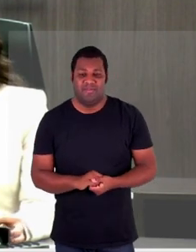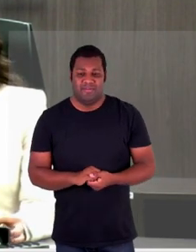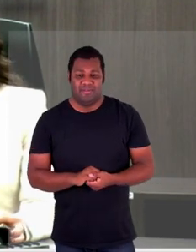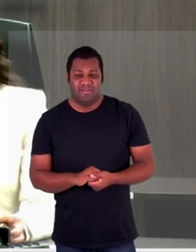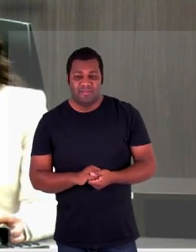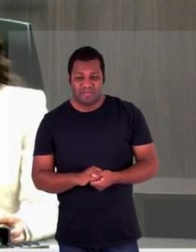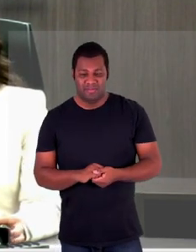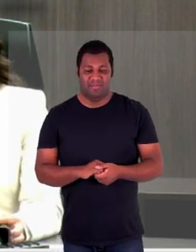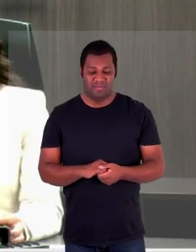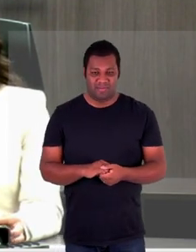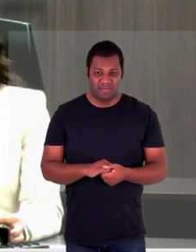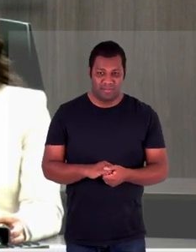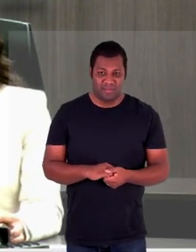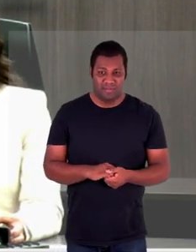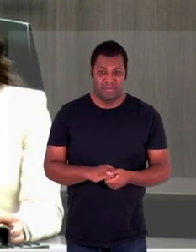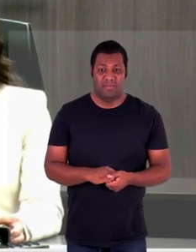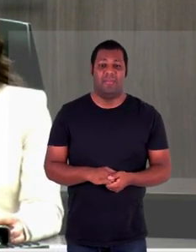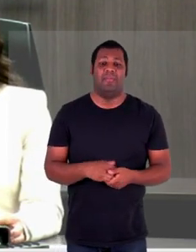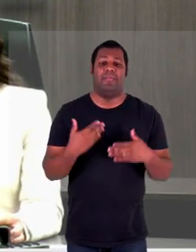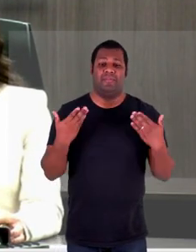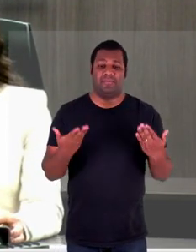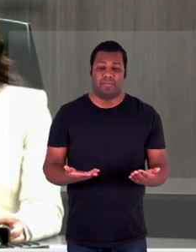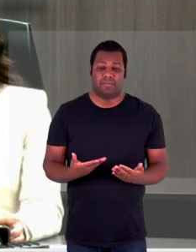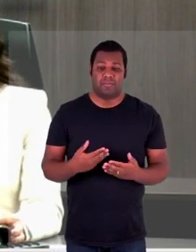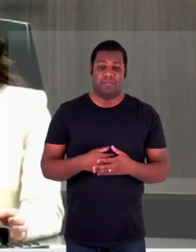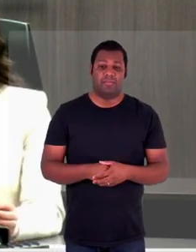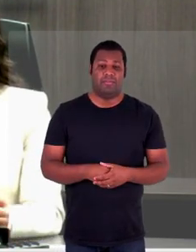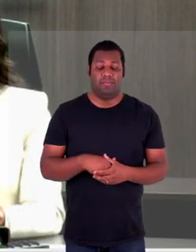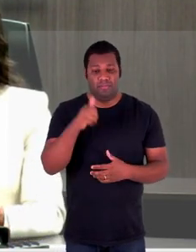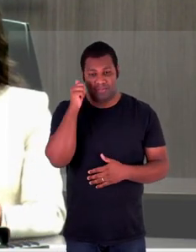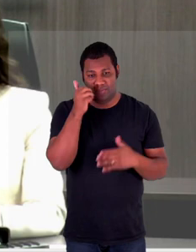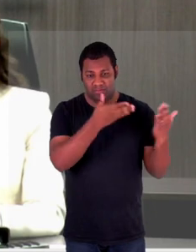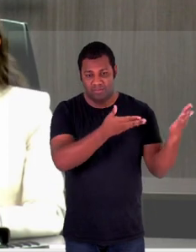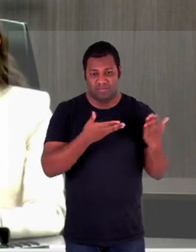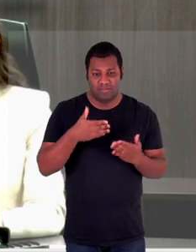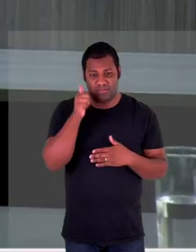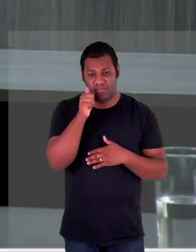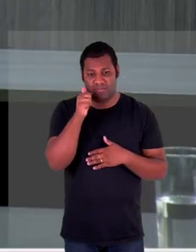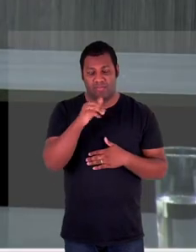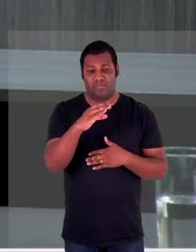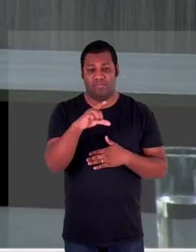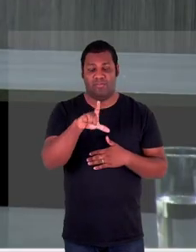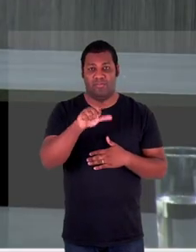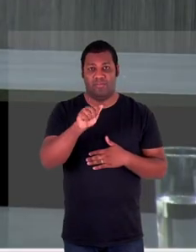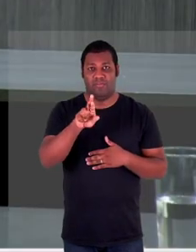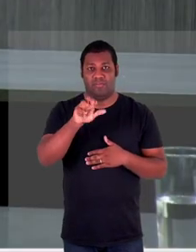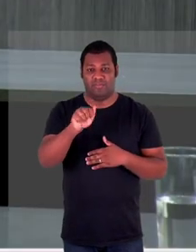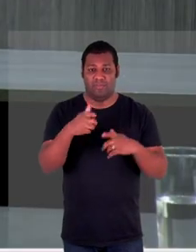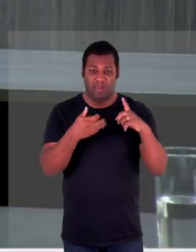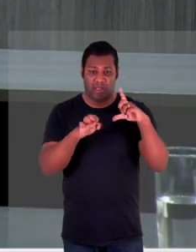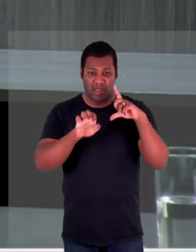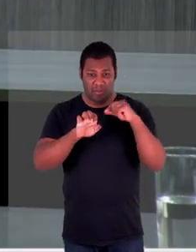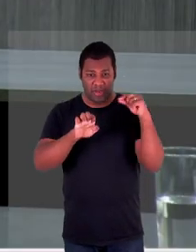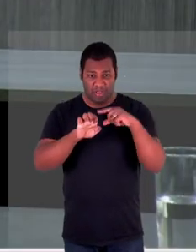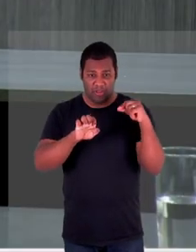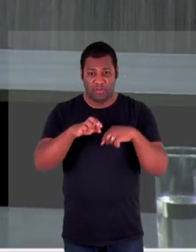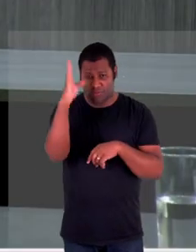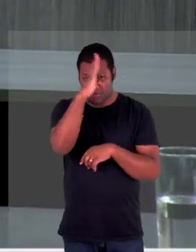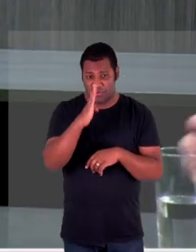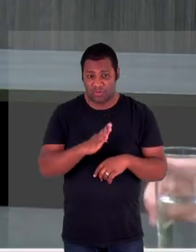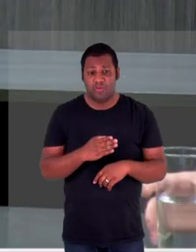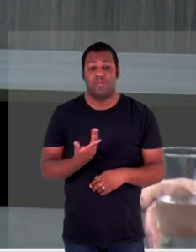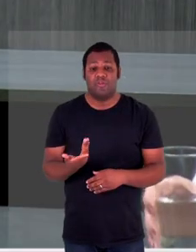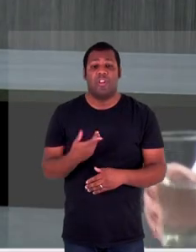Bom a doutora Clara Magalhães é empreendedora brasileira estudiosa de direito com uma